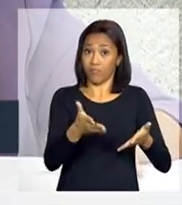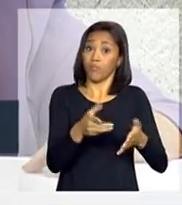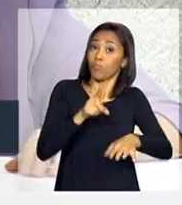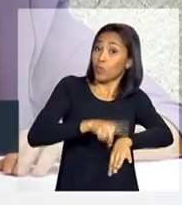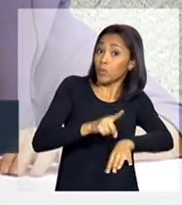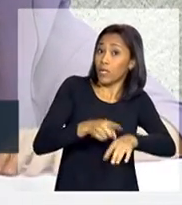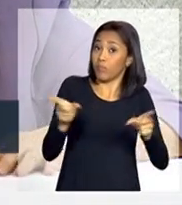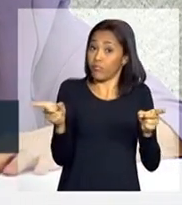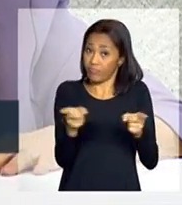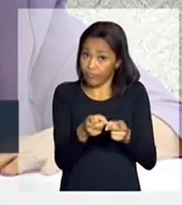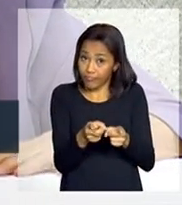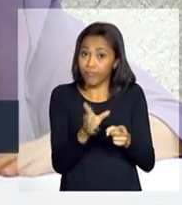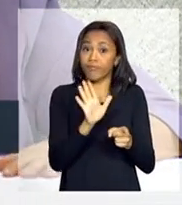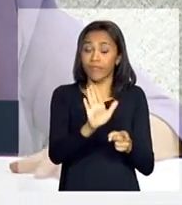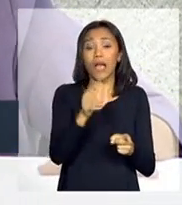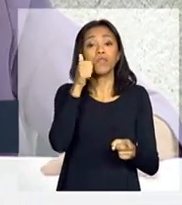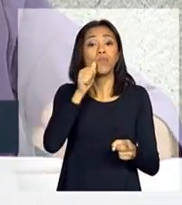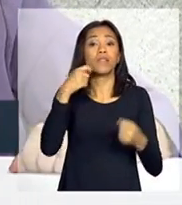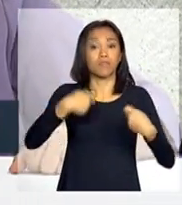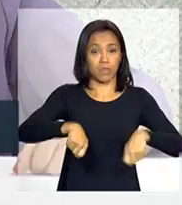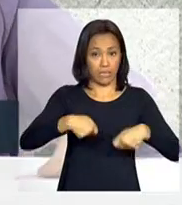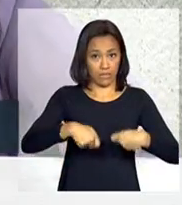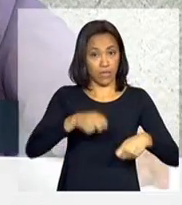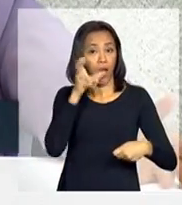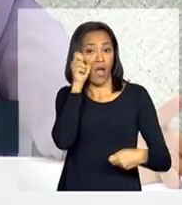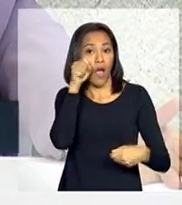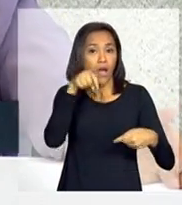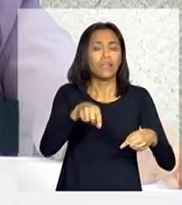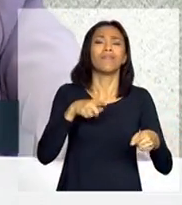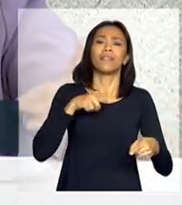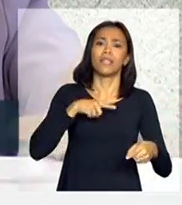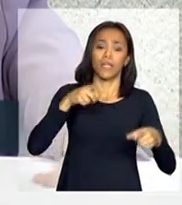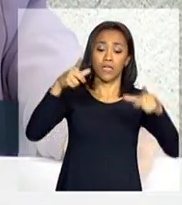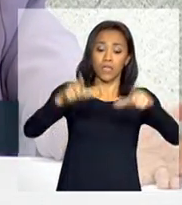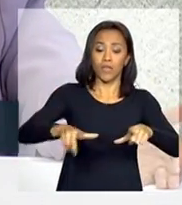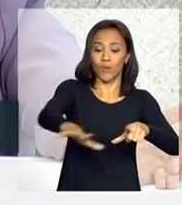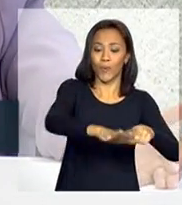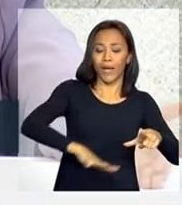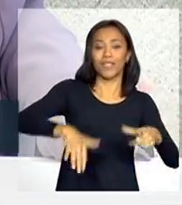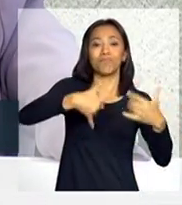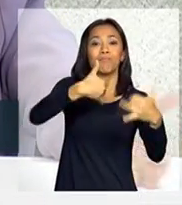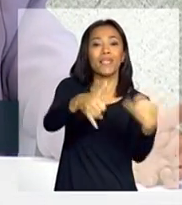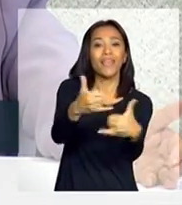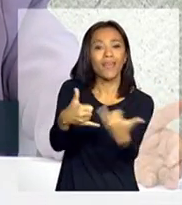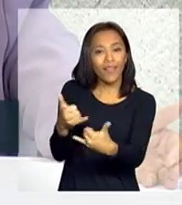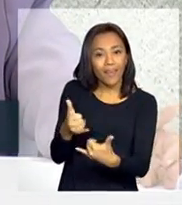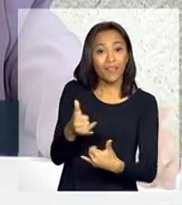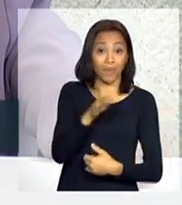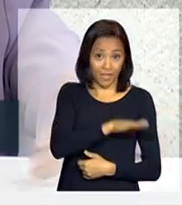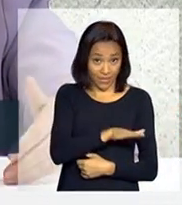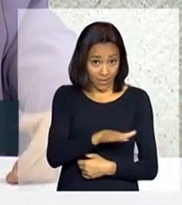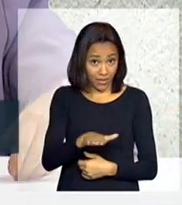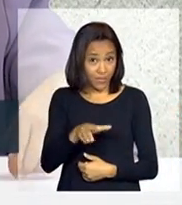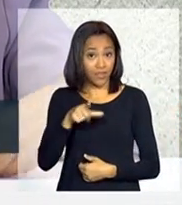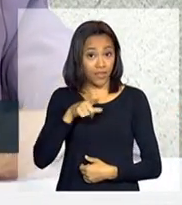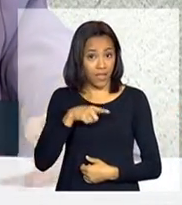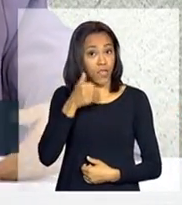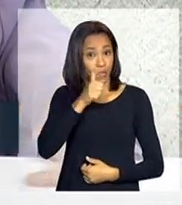para as mulheres que precisarem, com brinquedoteca para as crianças que acompanharem as mulheres